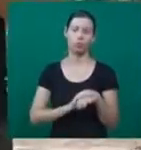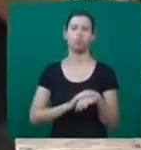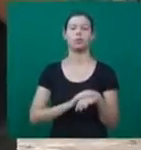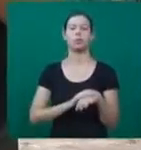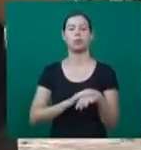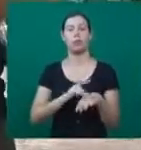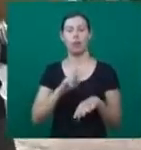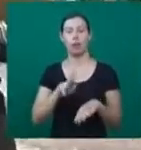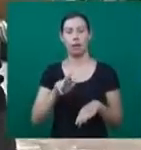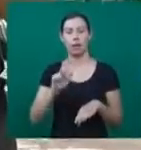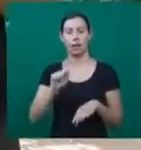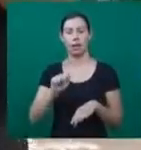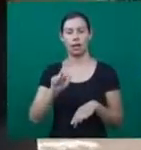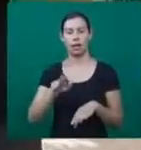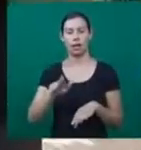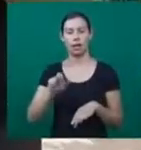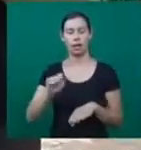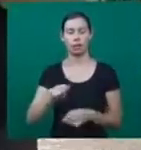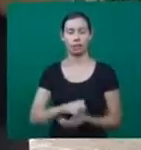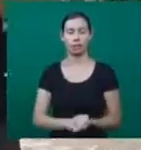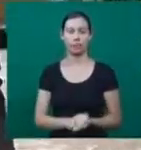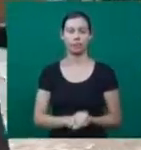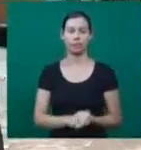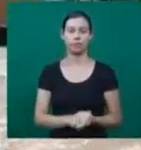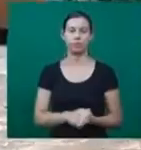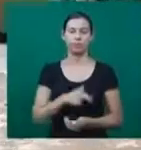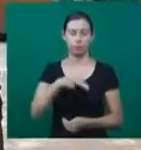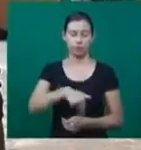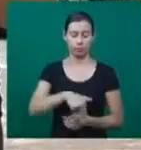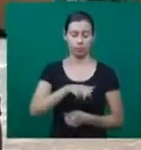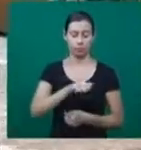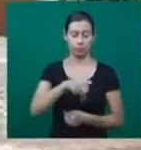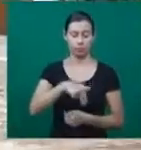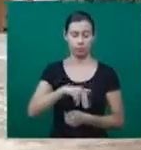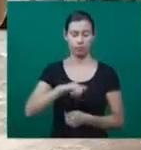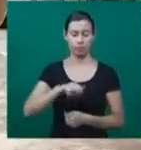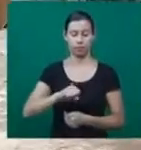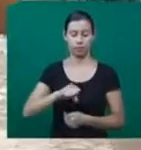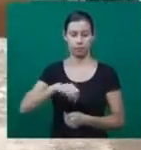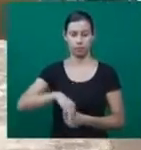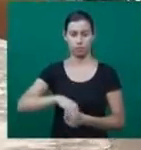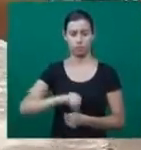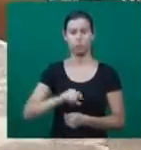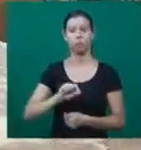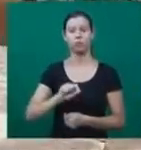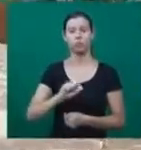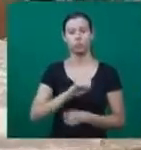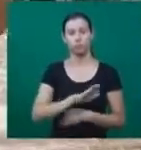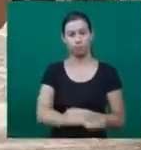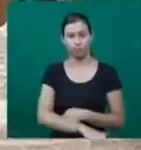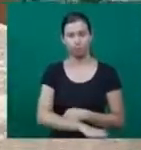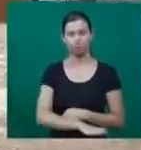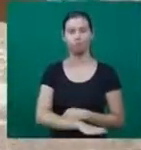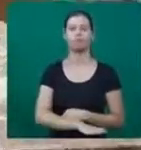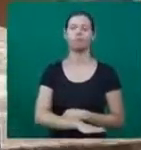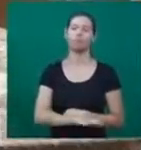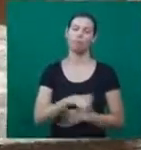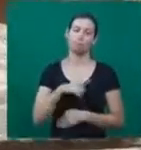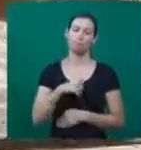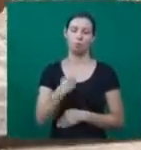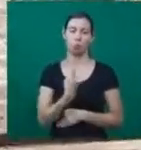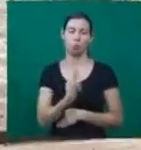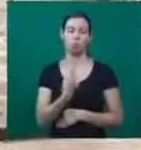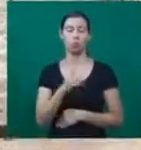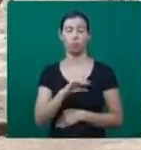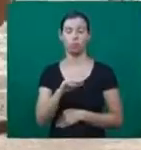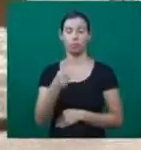é uma delas e acomete uma em cada 20 mil pessoas. Mas também tem o outro lado da moeda. Eu tenho